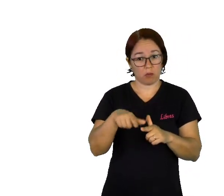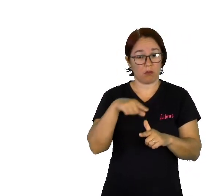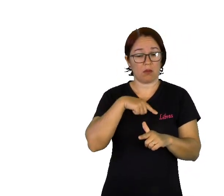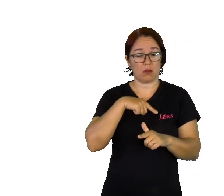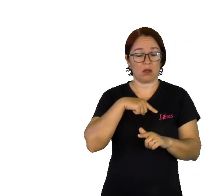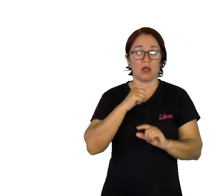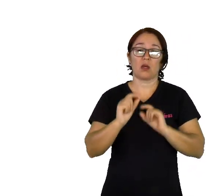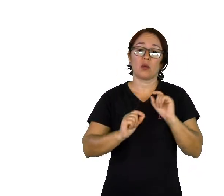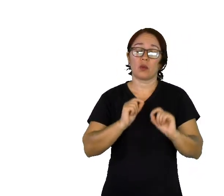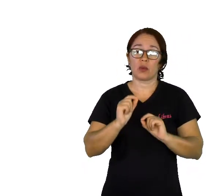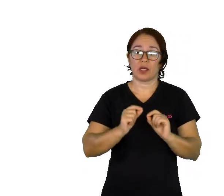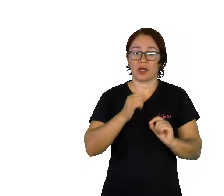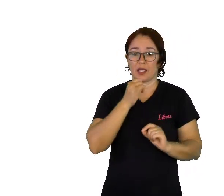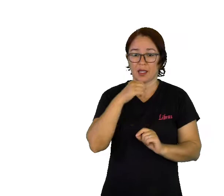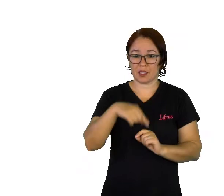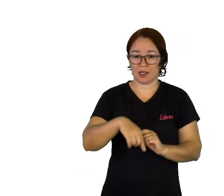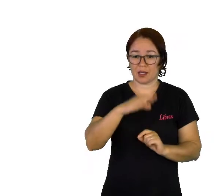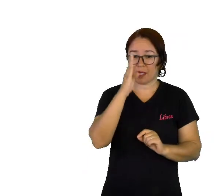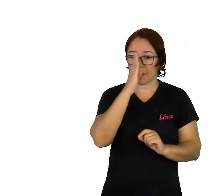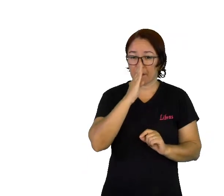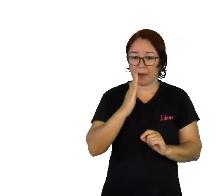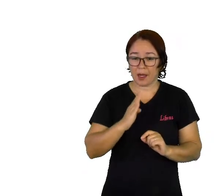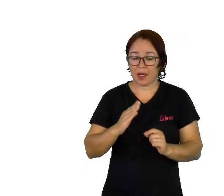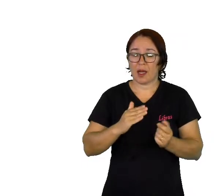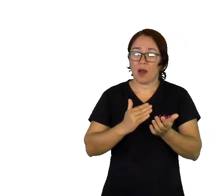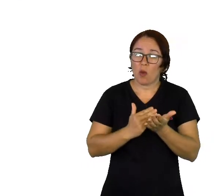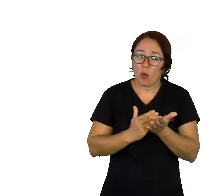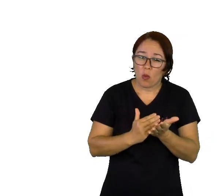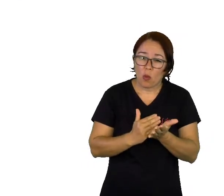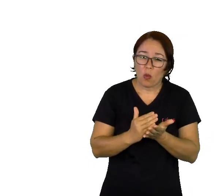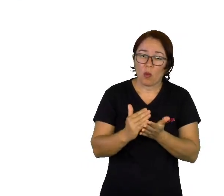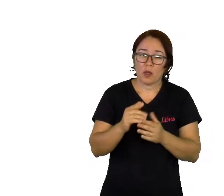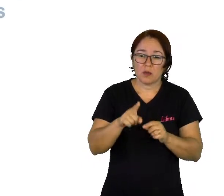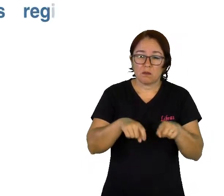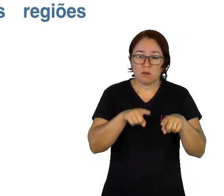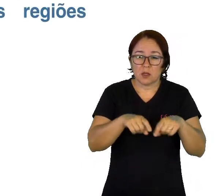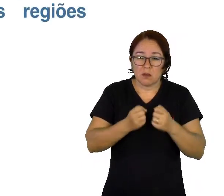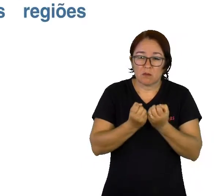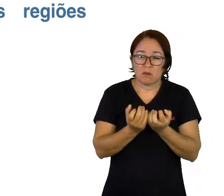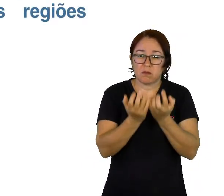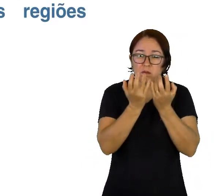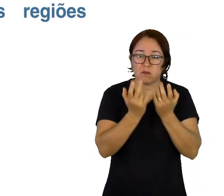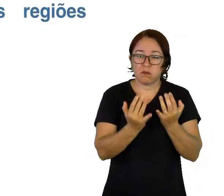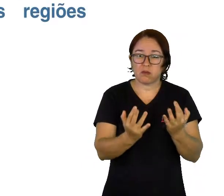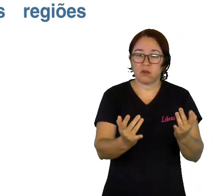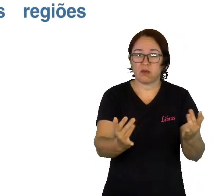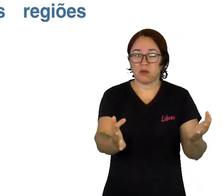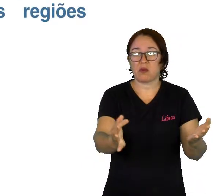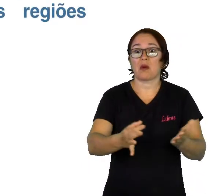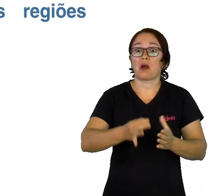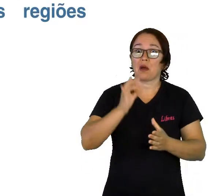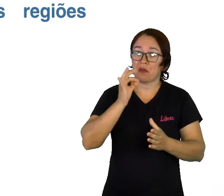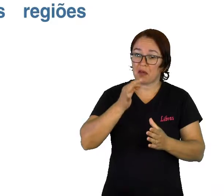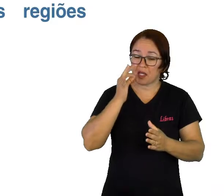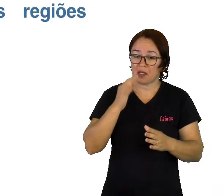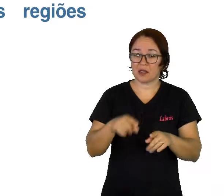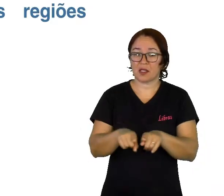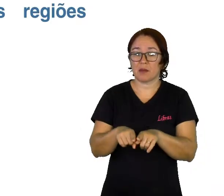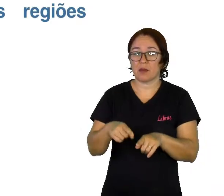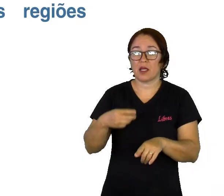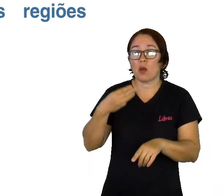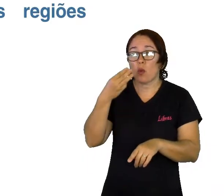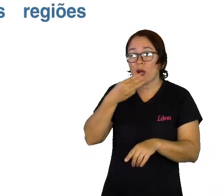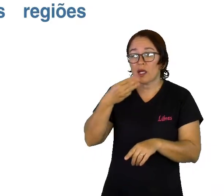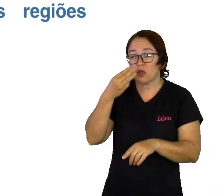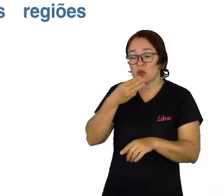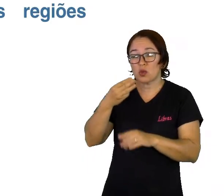Brasil estava no auge da expansão da lavoura cafeeira. O açúcar havia declinado e o café